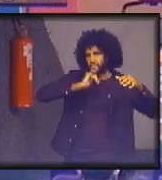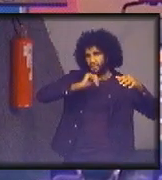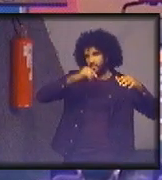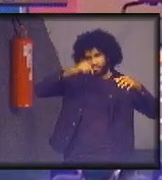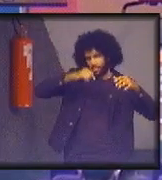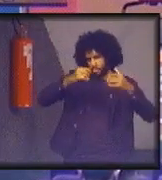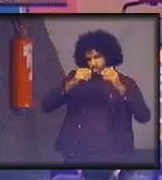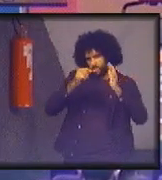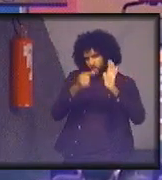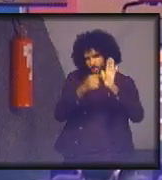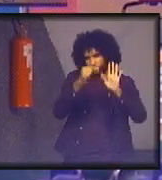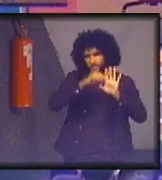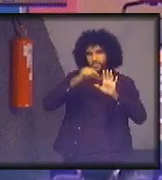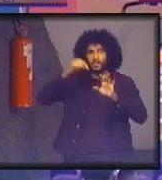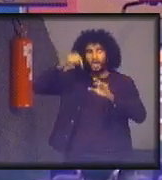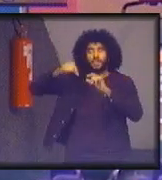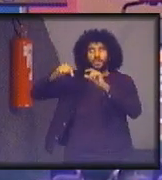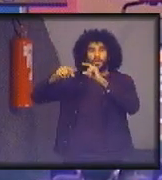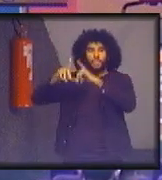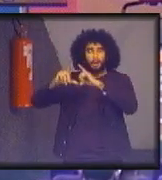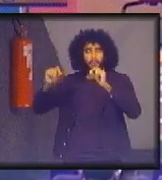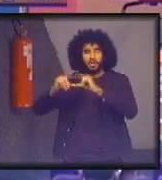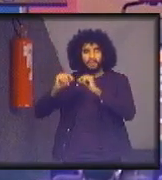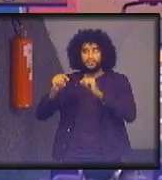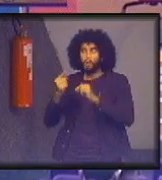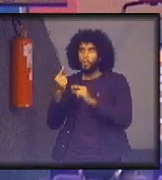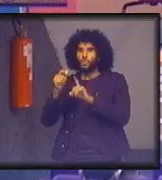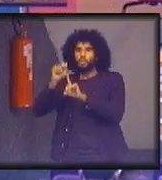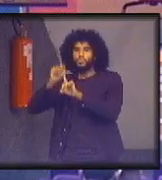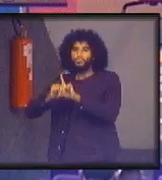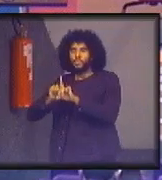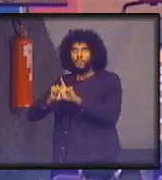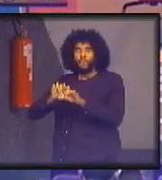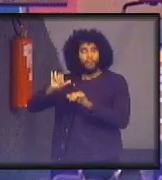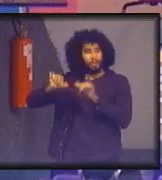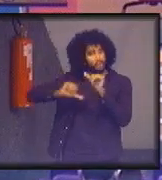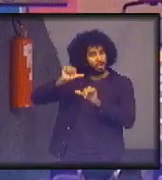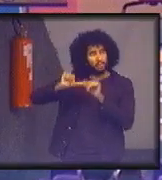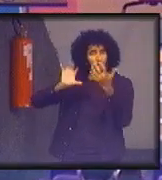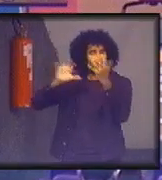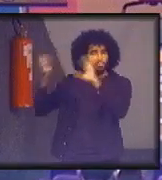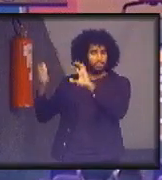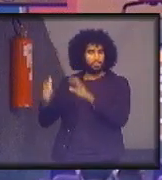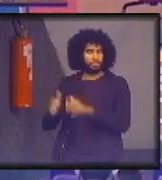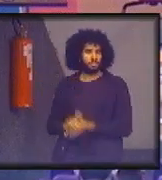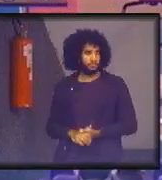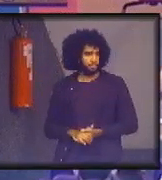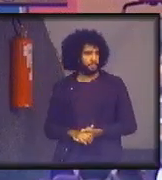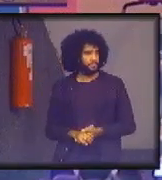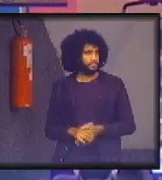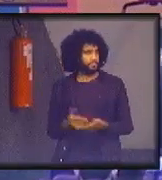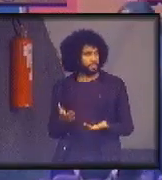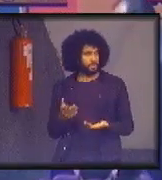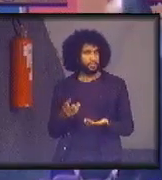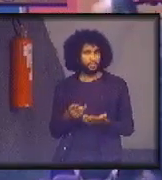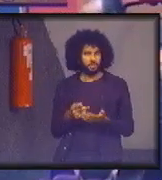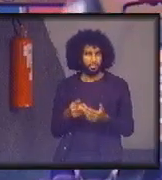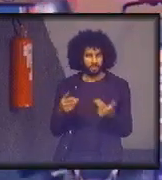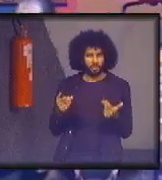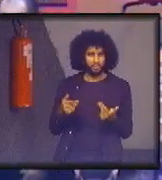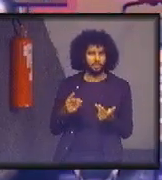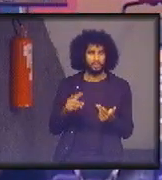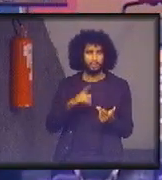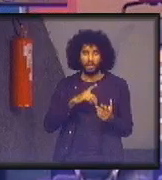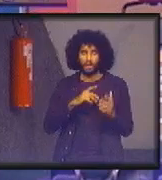o que choveria é o equivalente ao mês inteiro. Isso é a mudança do clima. Quer dizer, uma das previsões da mudança do clima é o